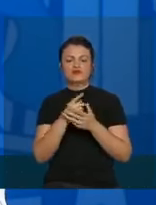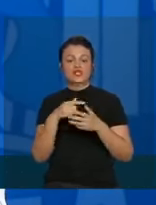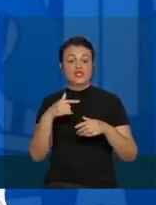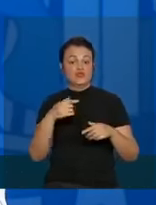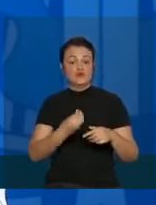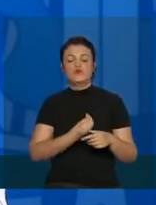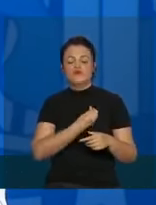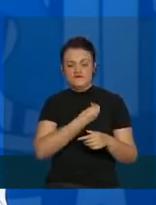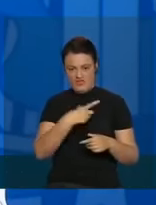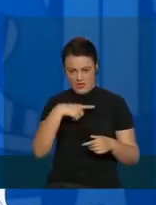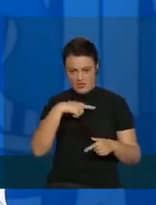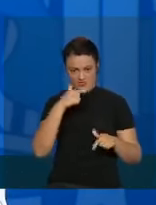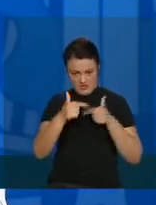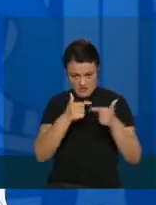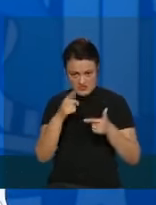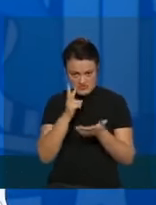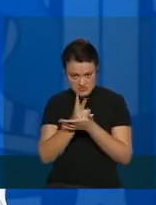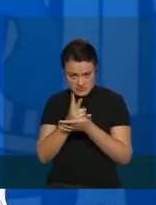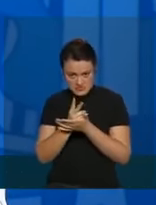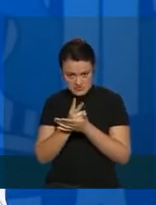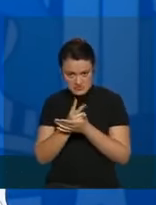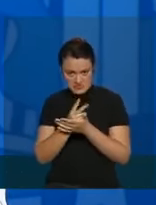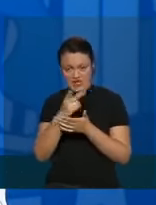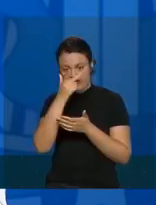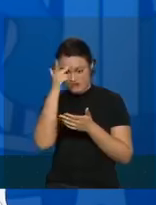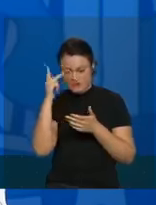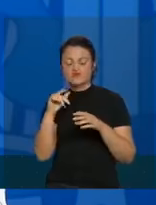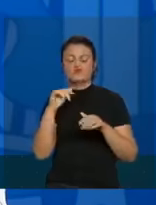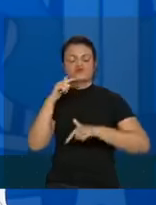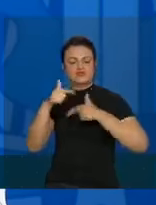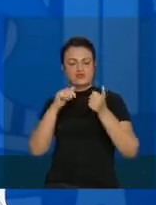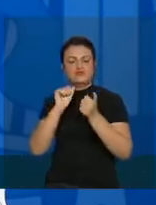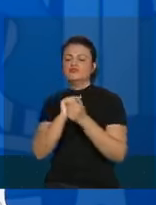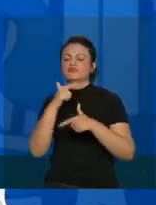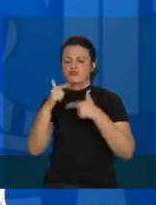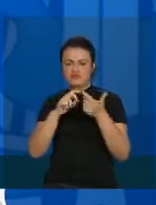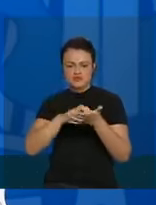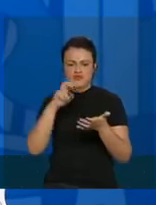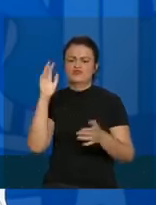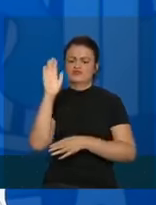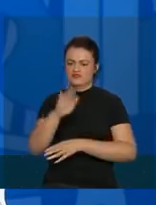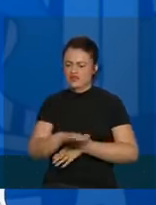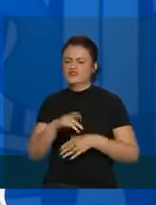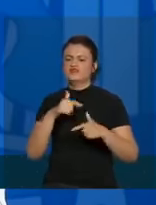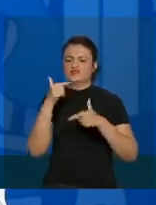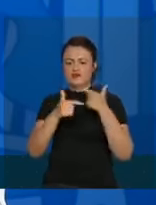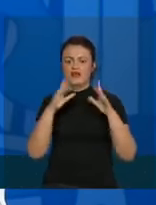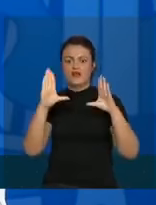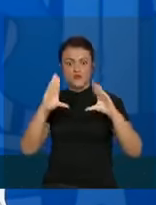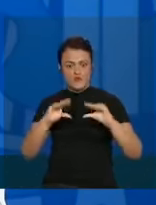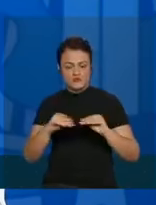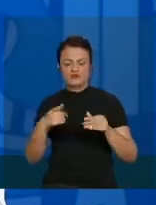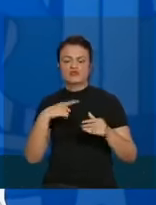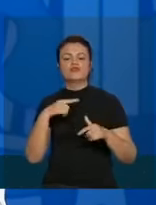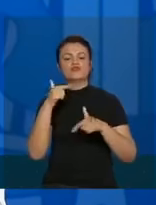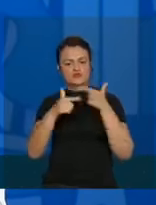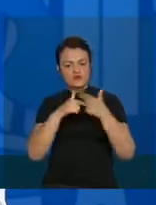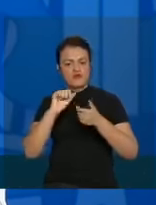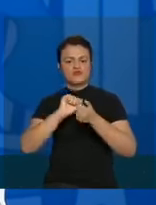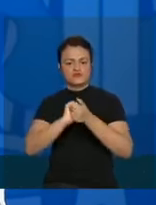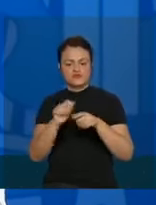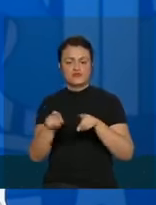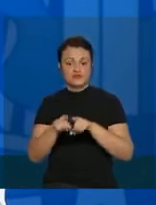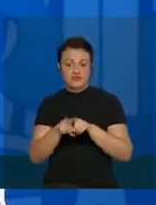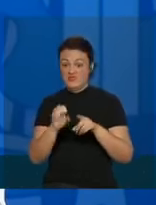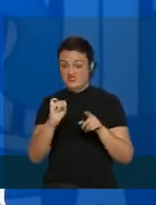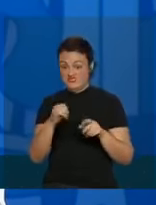Ministério da Saúde. Vocês podem ter certeza que aquele povo lá está trabalhando, trabalhou hoje de manhã, trabalhou hoje de tarde, vai trabalhar hoje de noite. Eu vou trabalhar também,